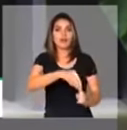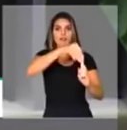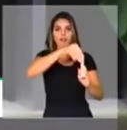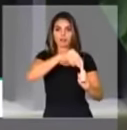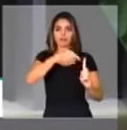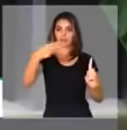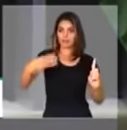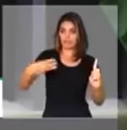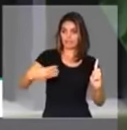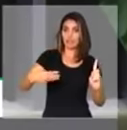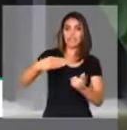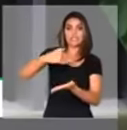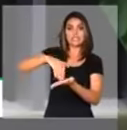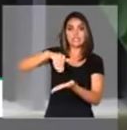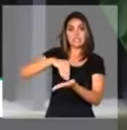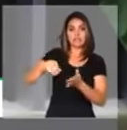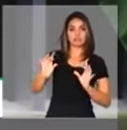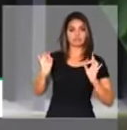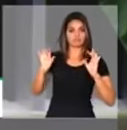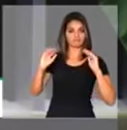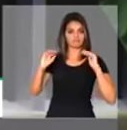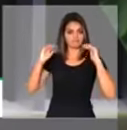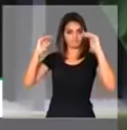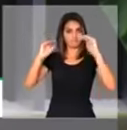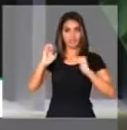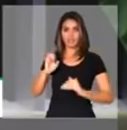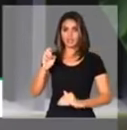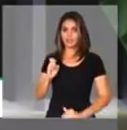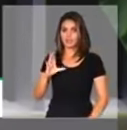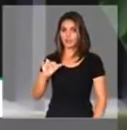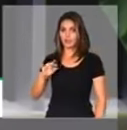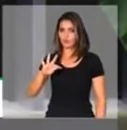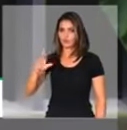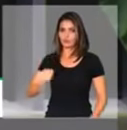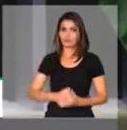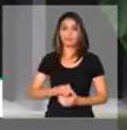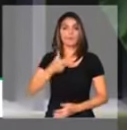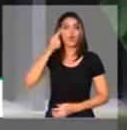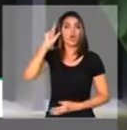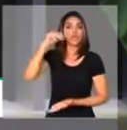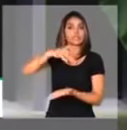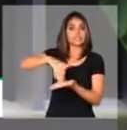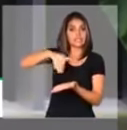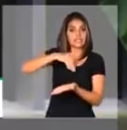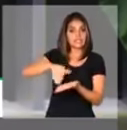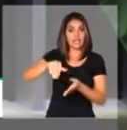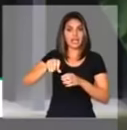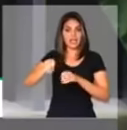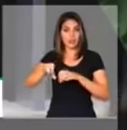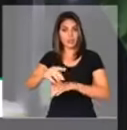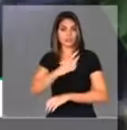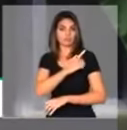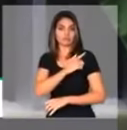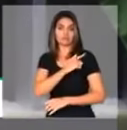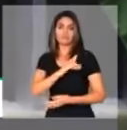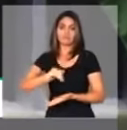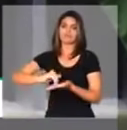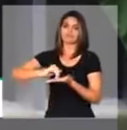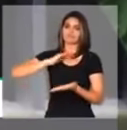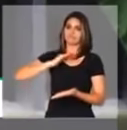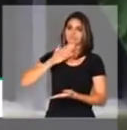para a Secretaria Executiva. Ontem, a Secretária de Educação Básica pediu demissão.